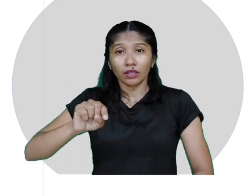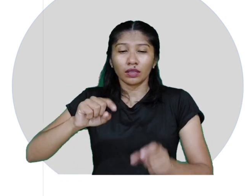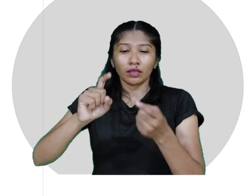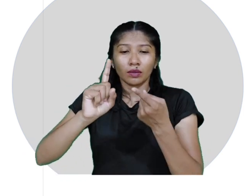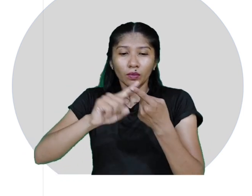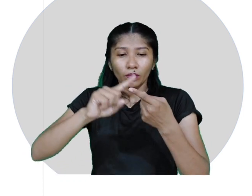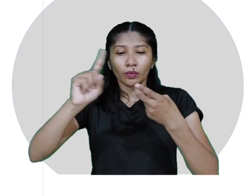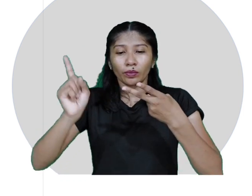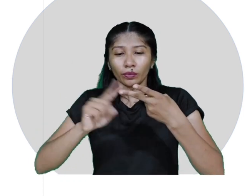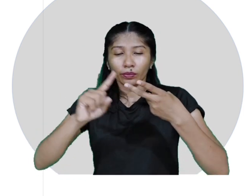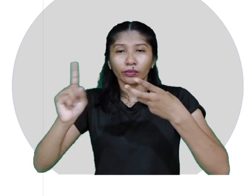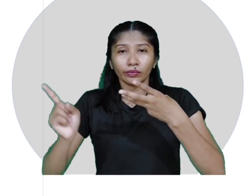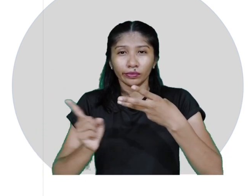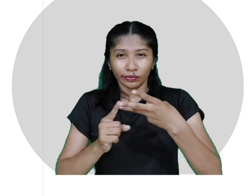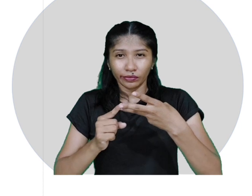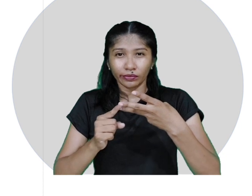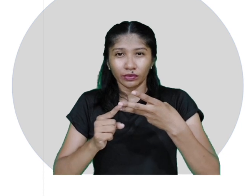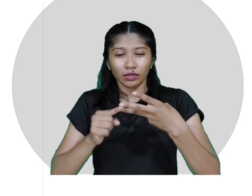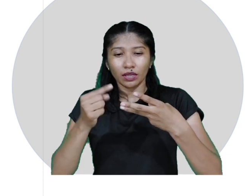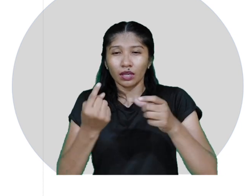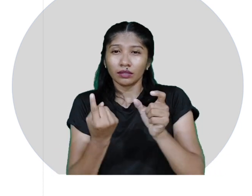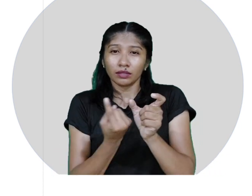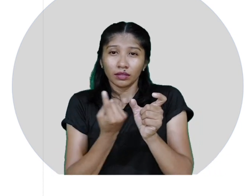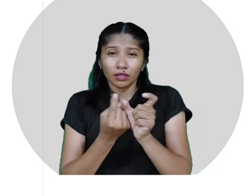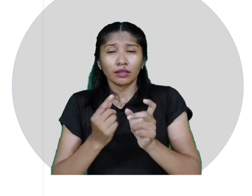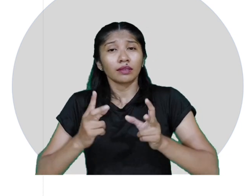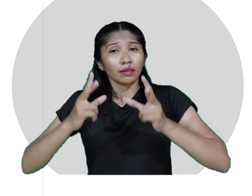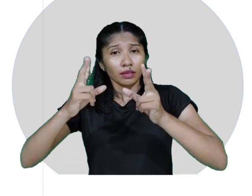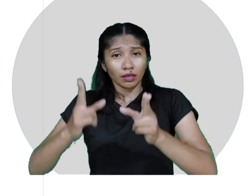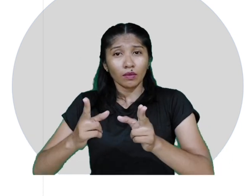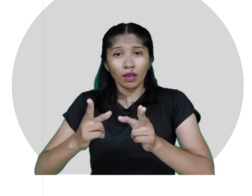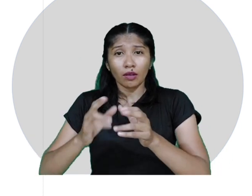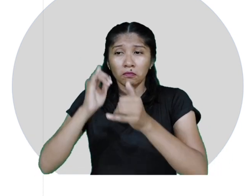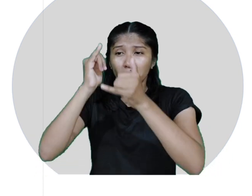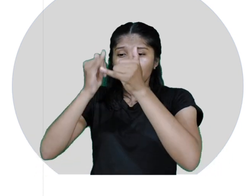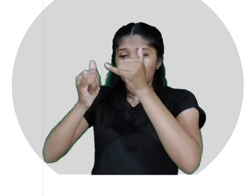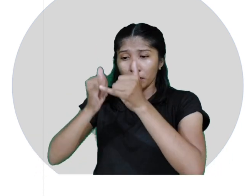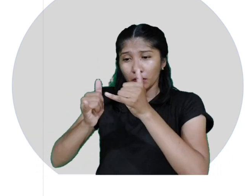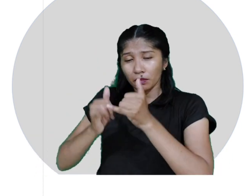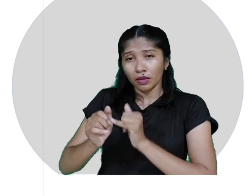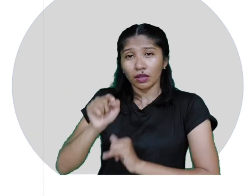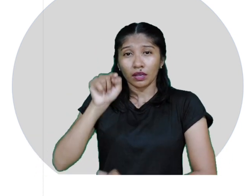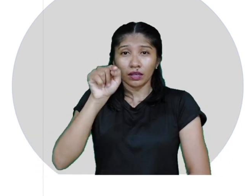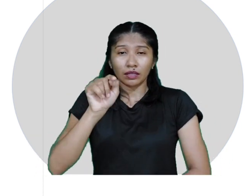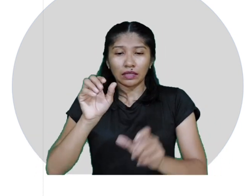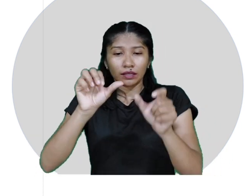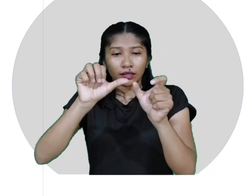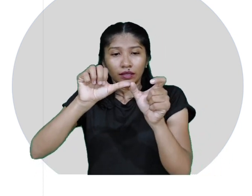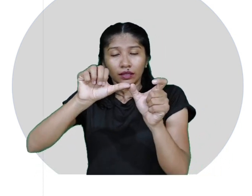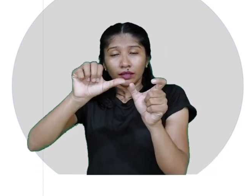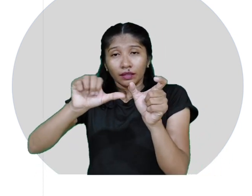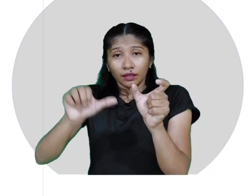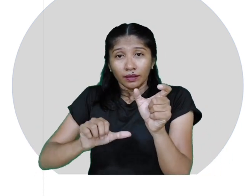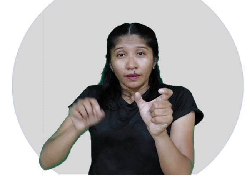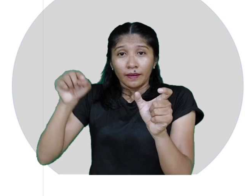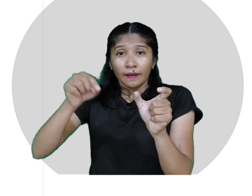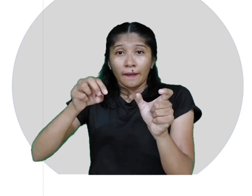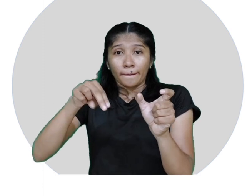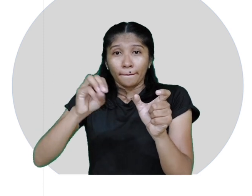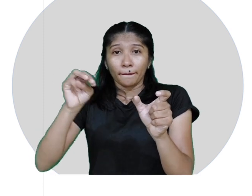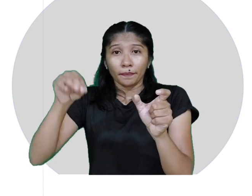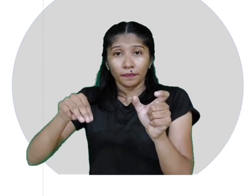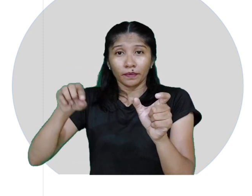e genitivo singular, são iguais, em termos de desinência, ao nominativo,